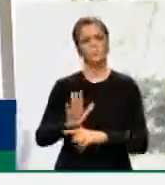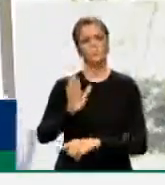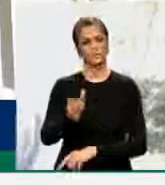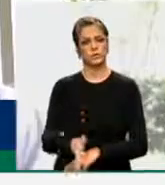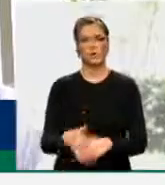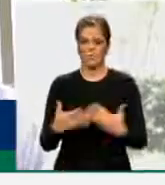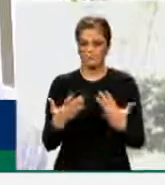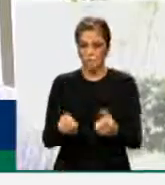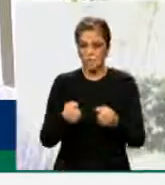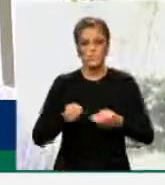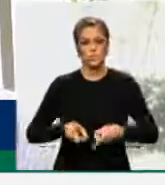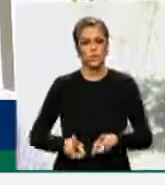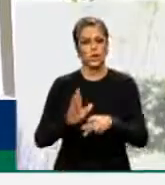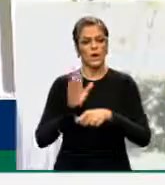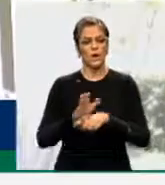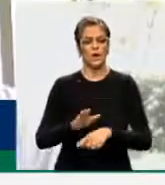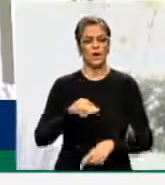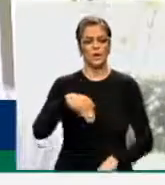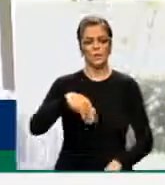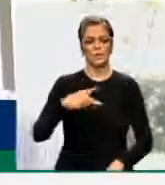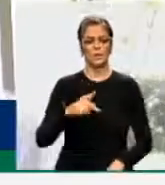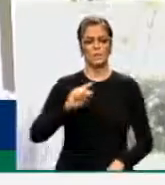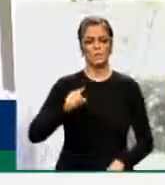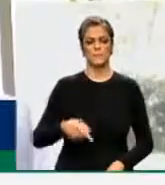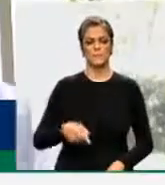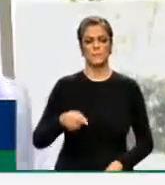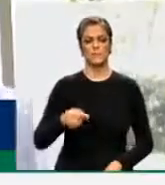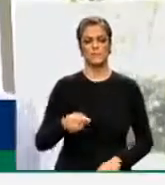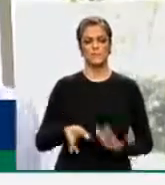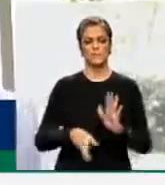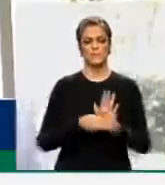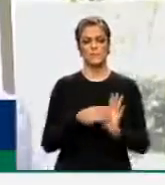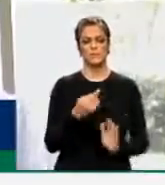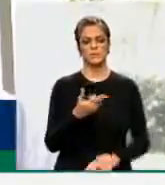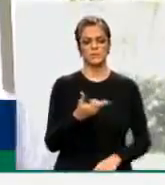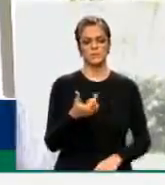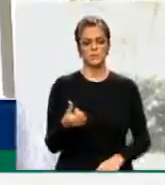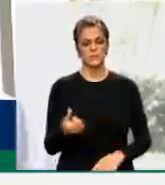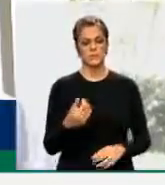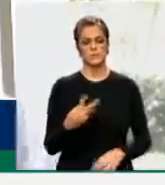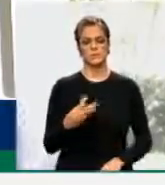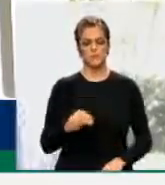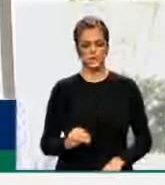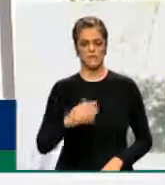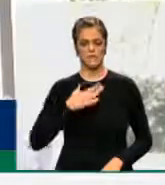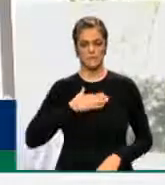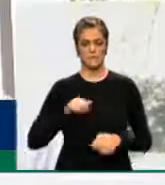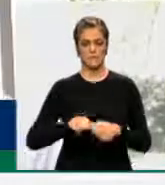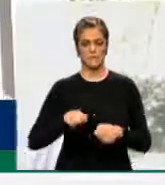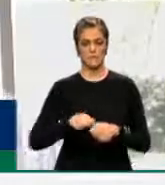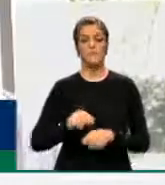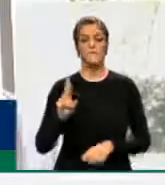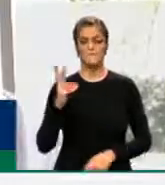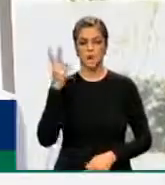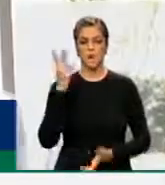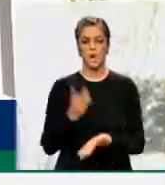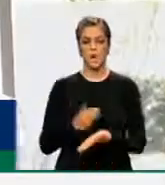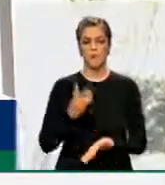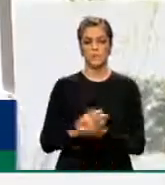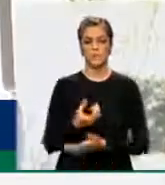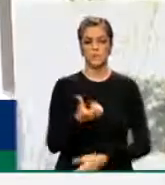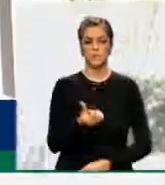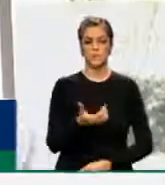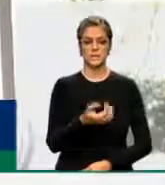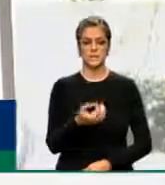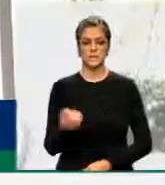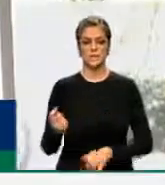que precisam, vamos votar MP1000 com as emendas 26 e 30 de minha autoria para o valor ficar em 600 e serem pagos mais quatro parcelas.